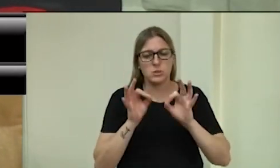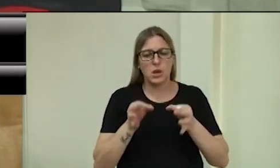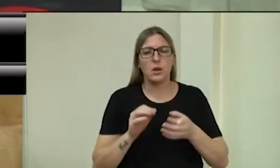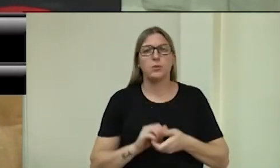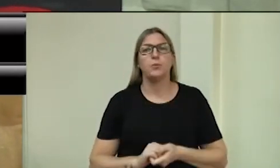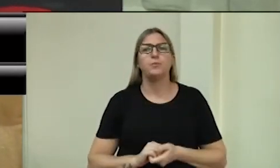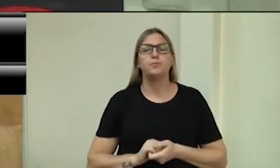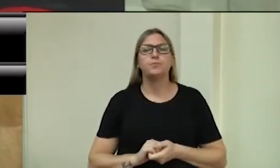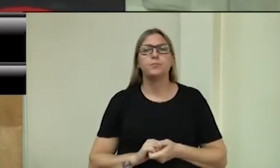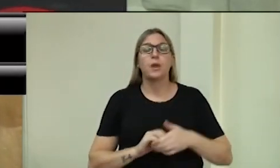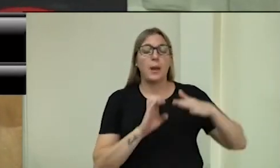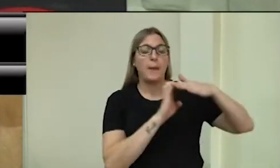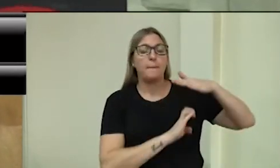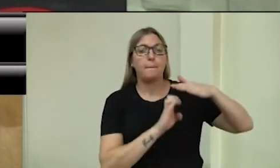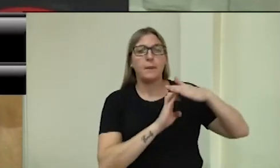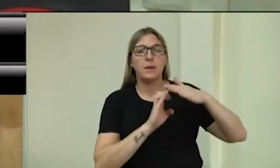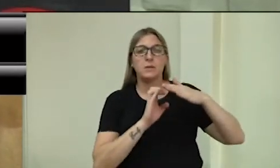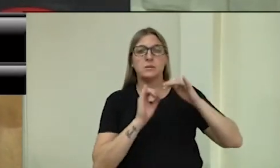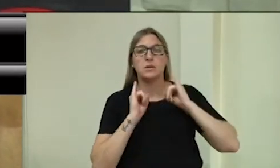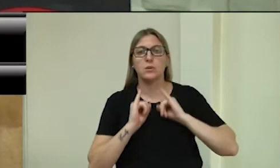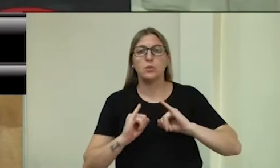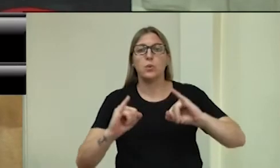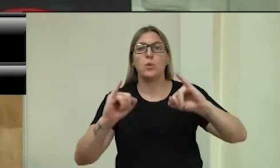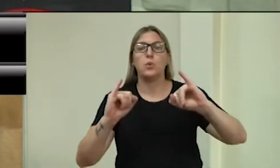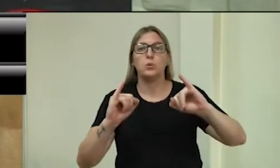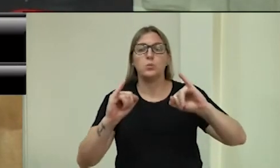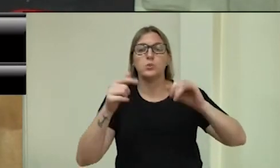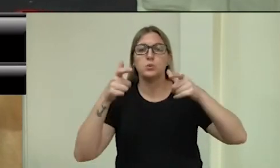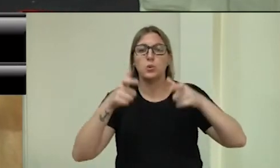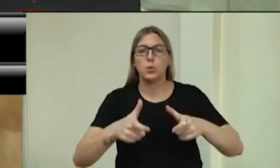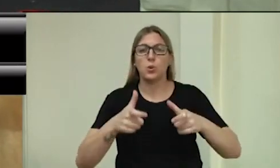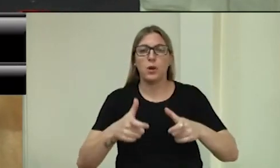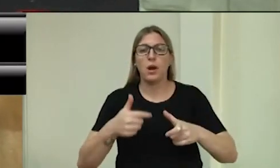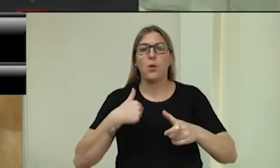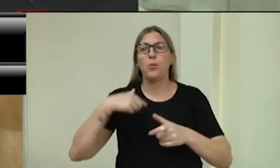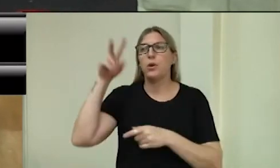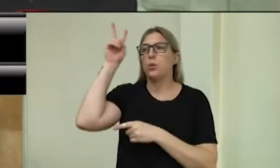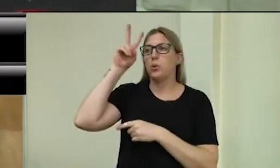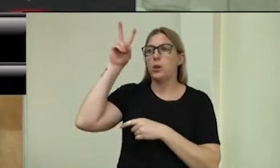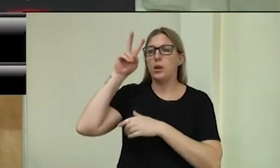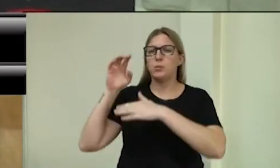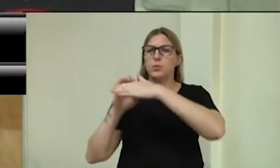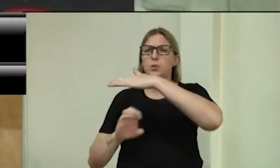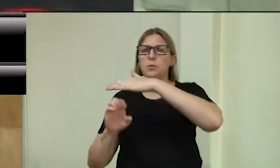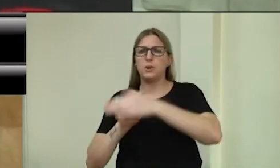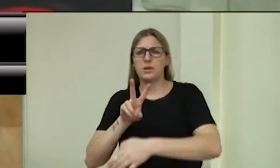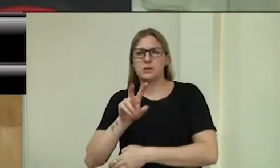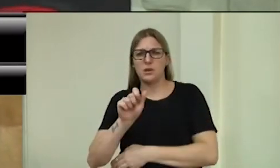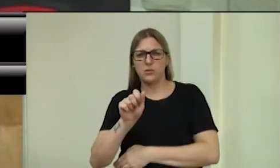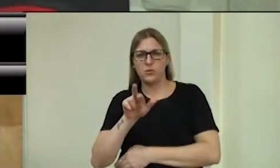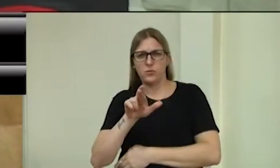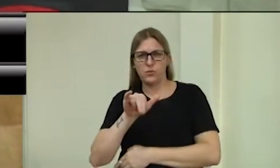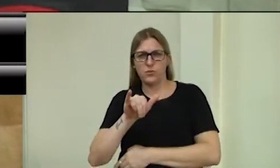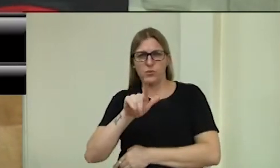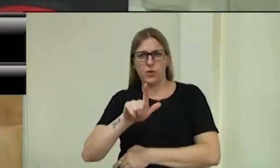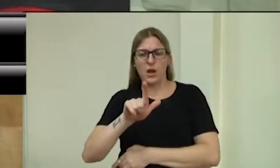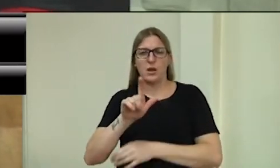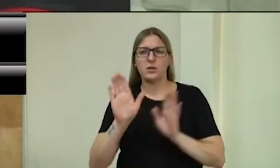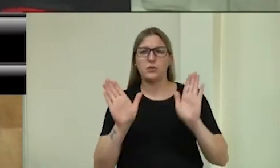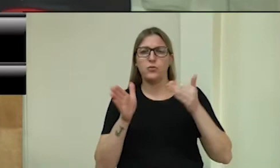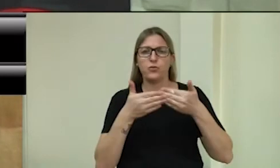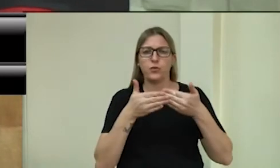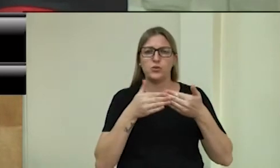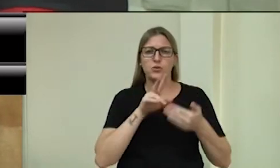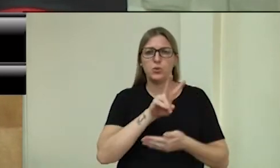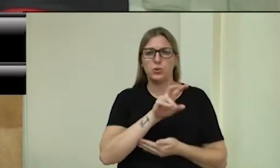me recordo com nitidez da situação da Varig. que faliu em 2006 enquanto litigava desde